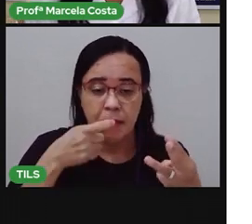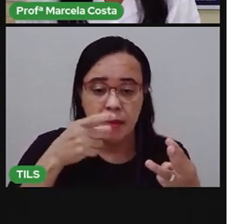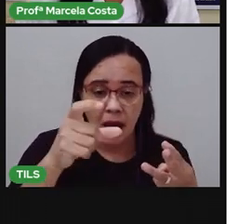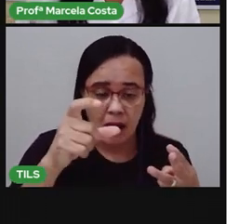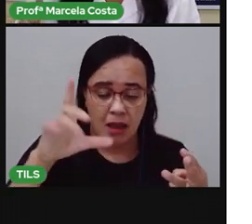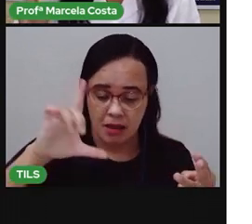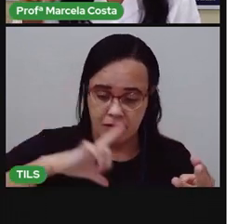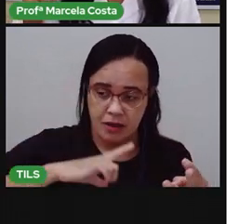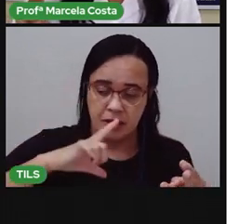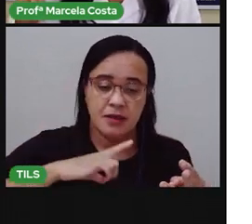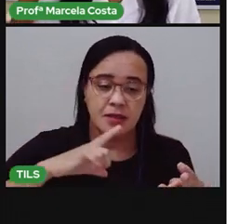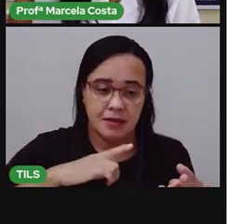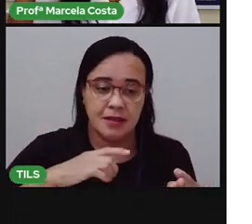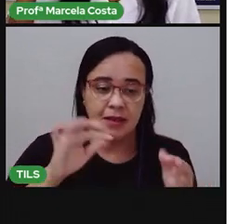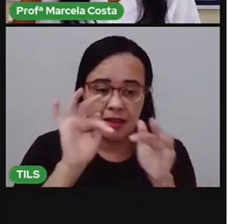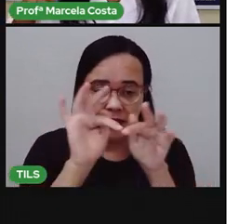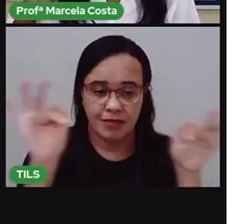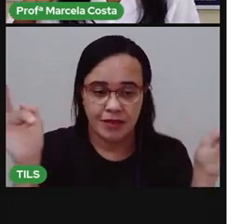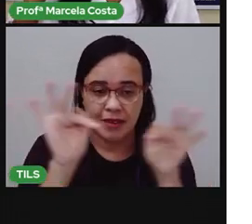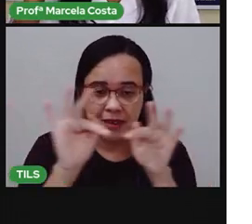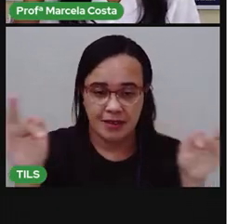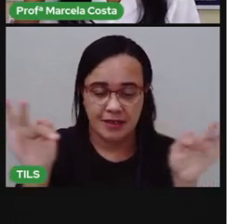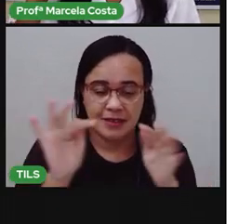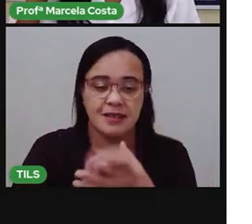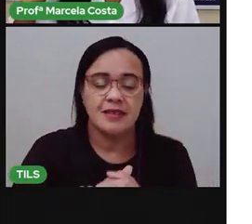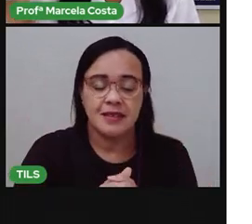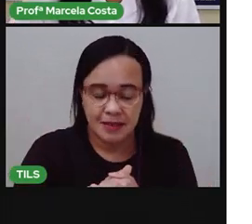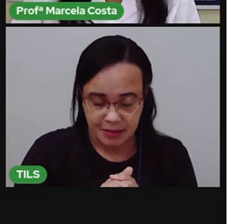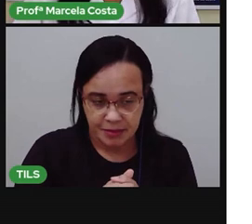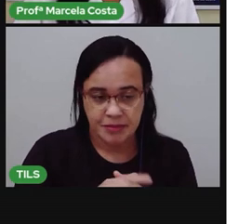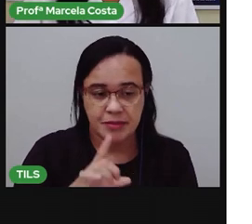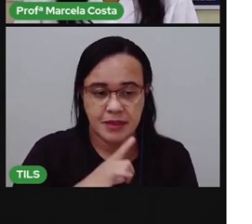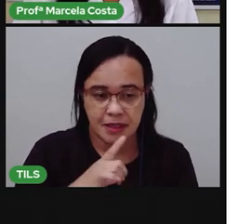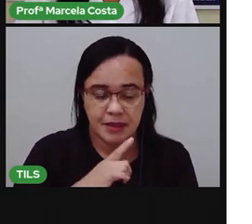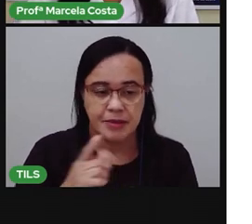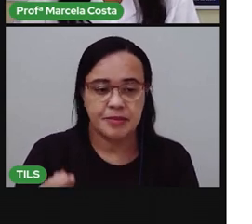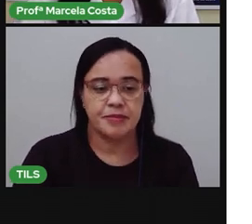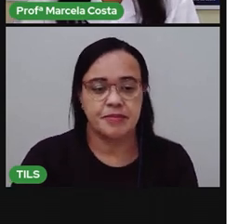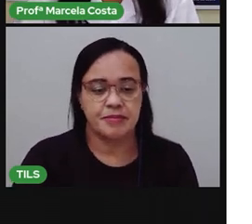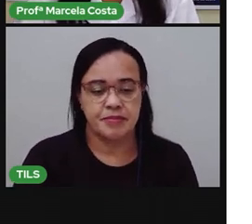Sabão e pó. Três palavras.